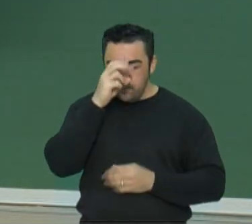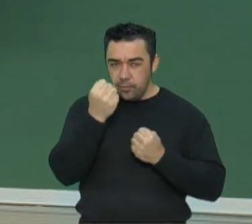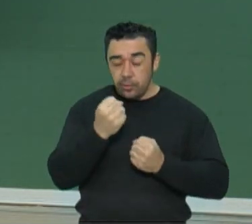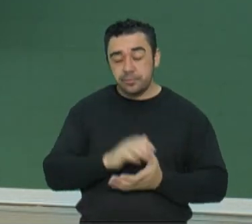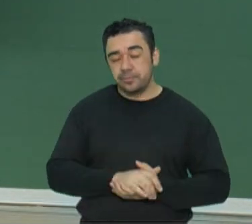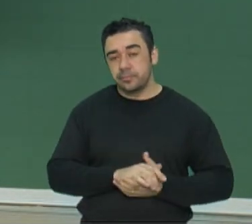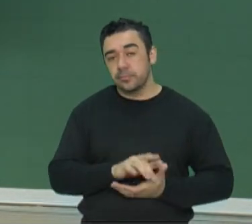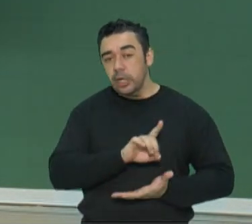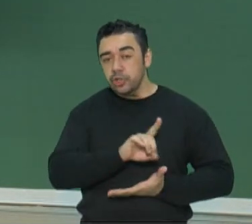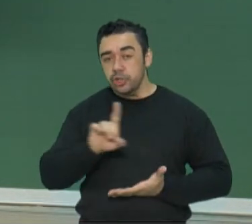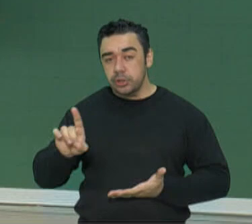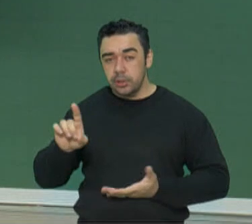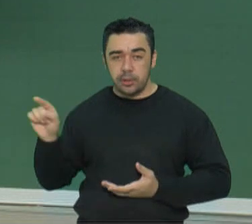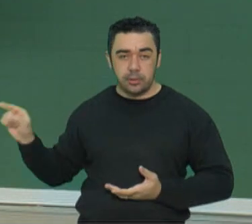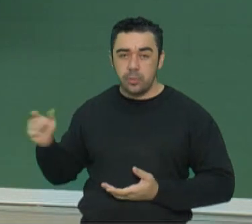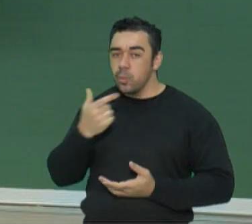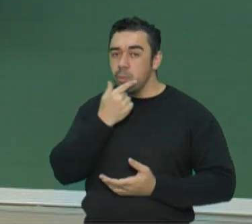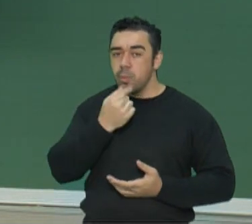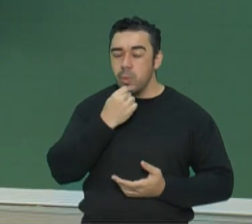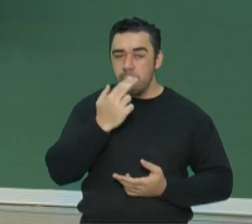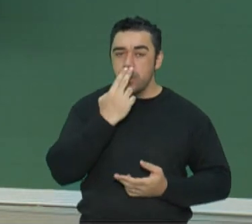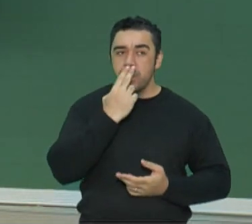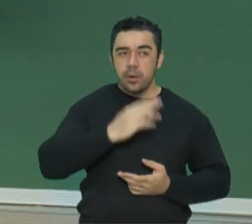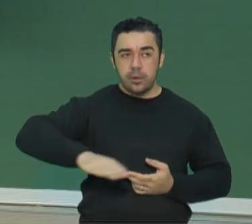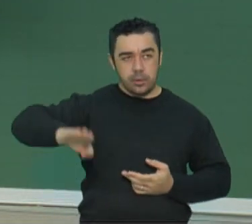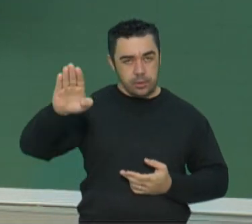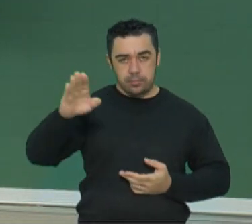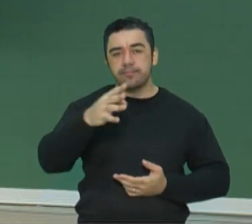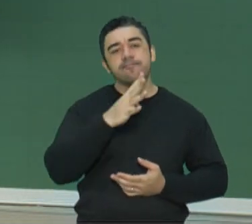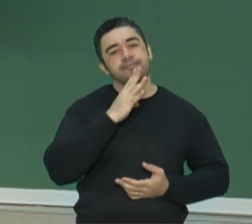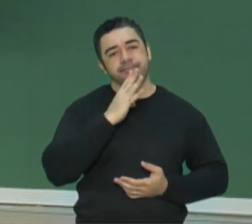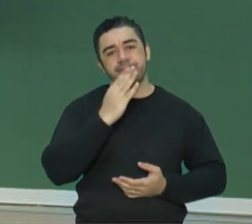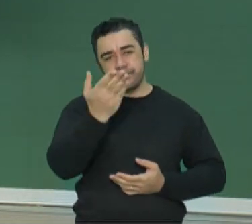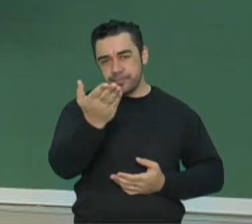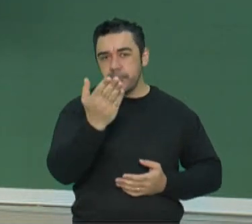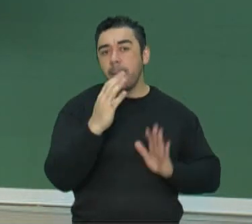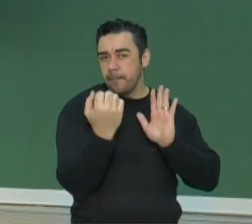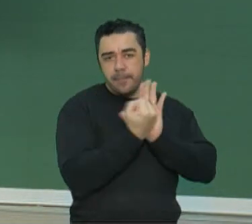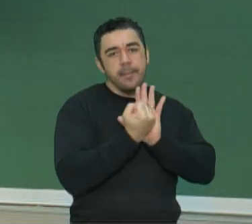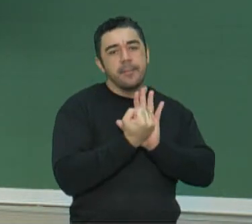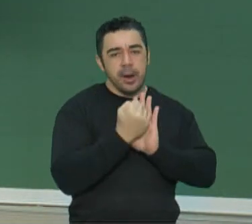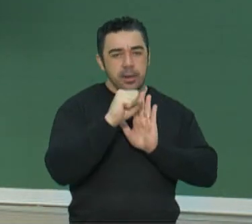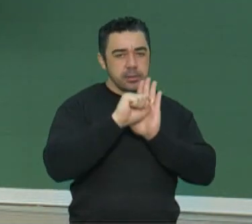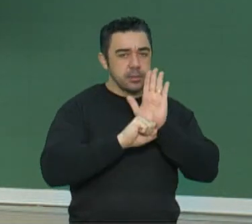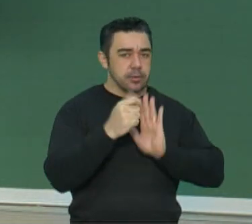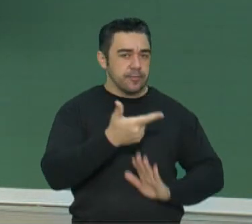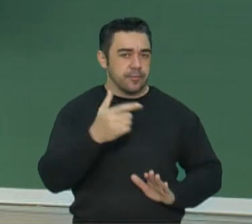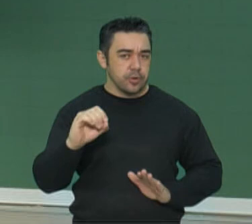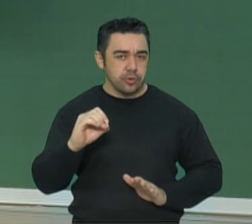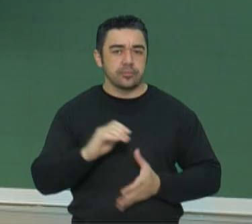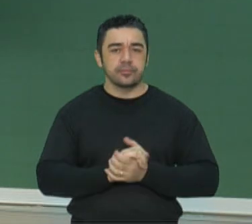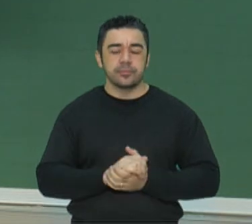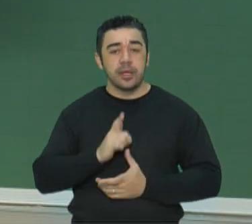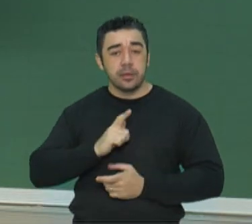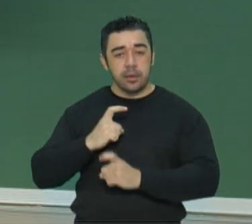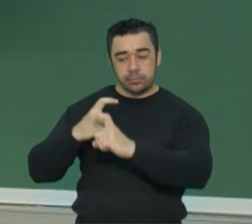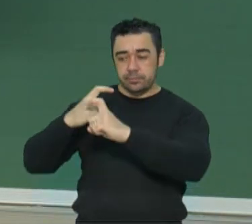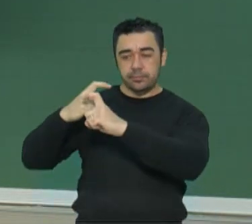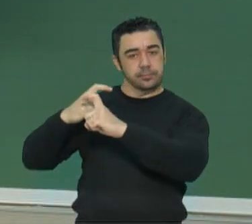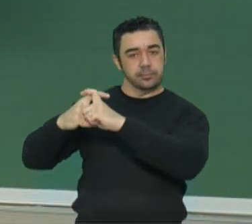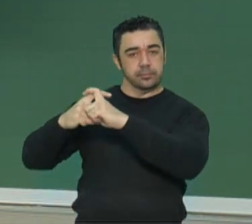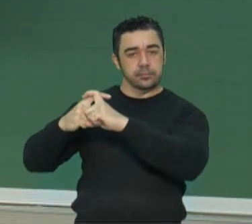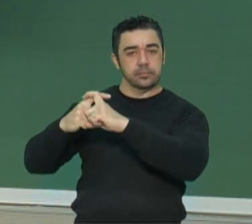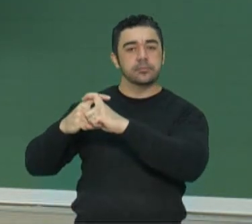lado direito, você tem Adolf Hitler, inconfundível, imagem marcante do século XX, e o símbolo do